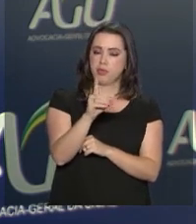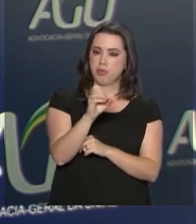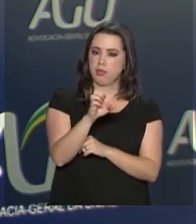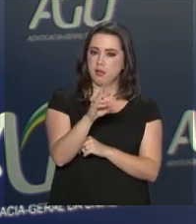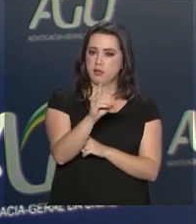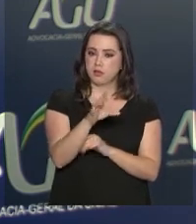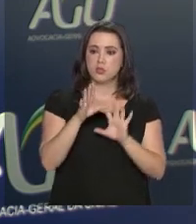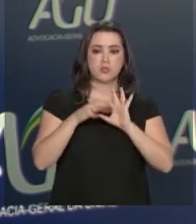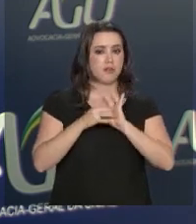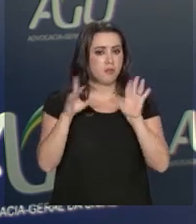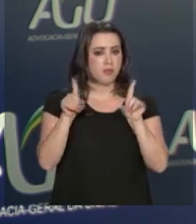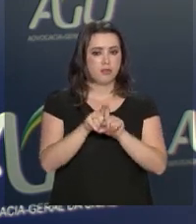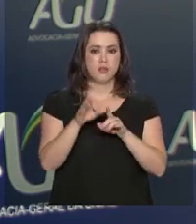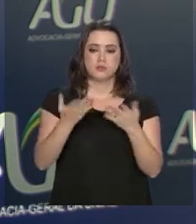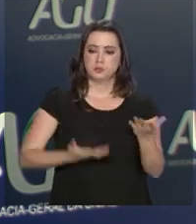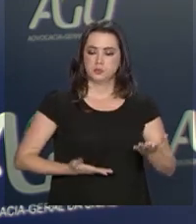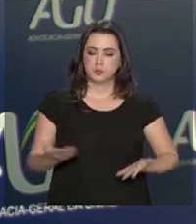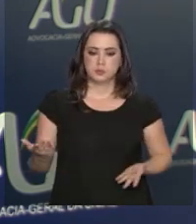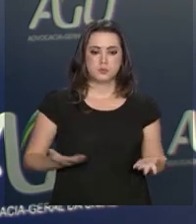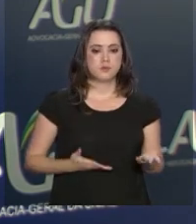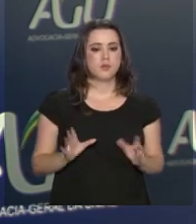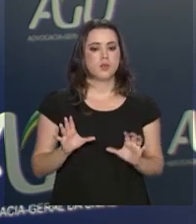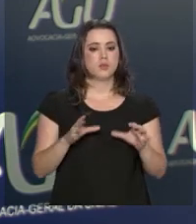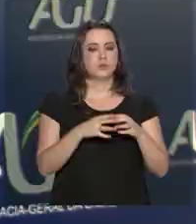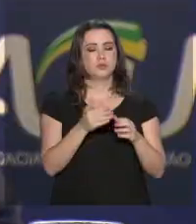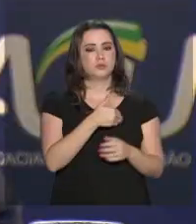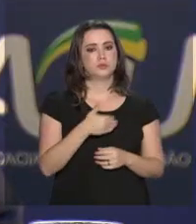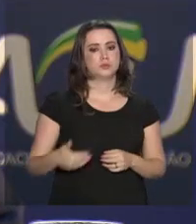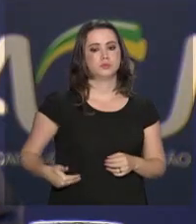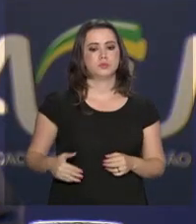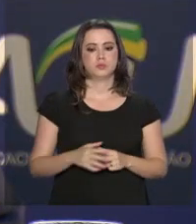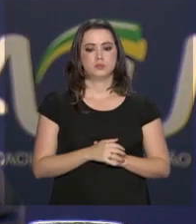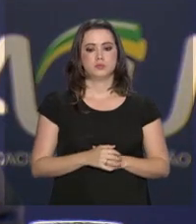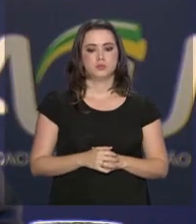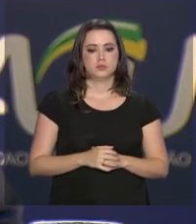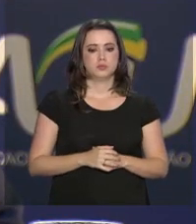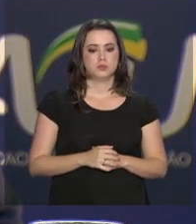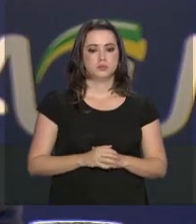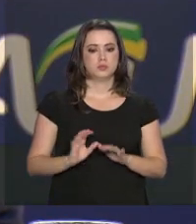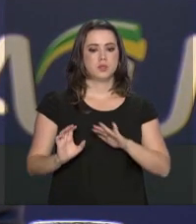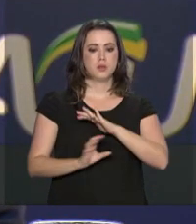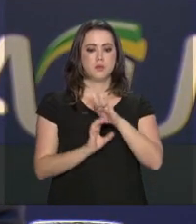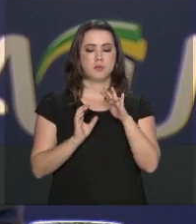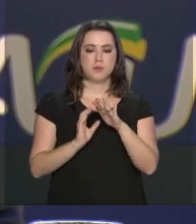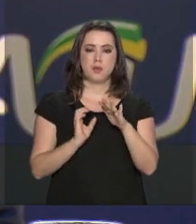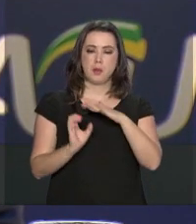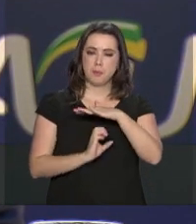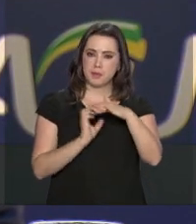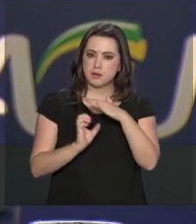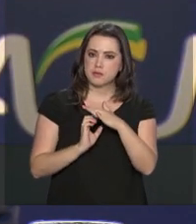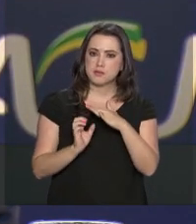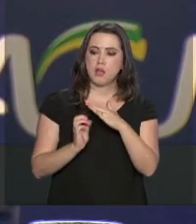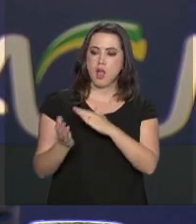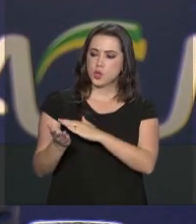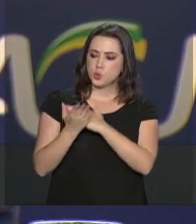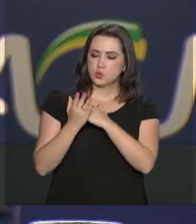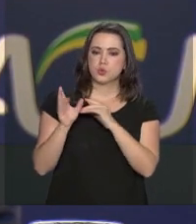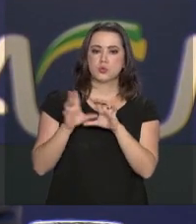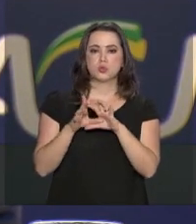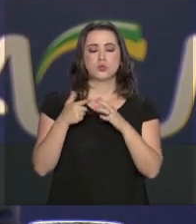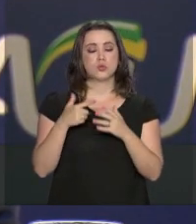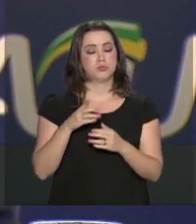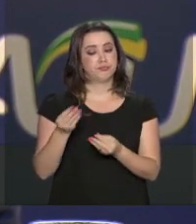mantém sua autorização para prestar serviços ao poder público. A empresa colaborou trazendo ilícitos relacionados a